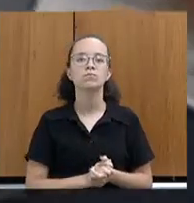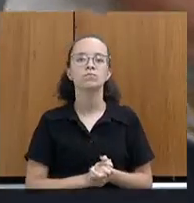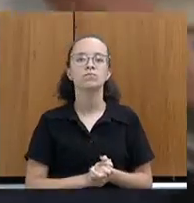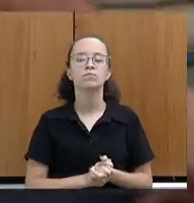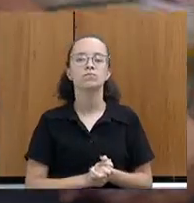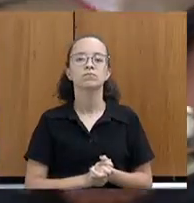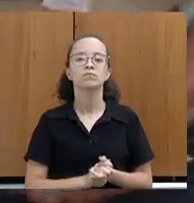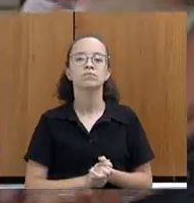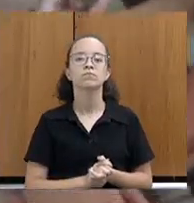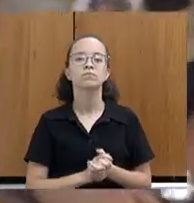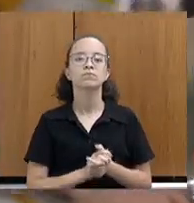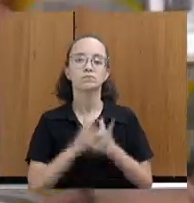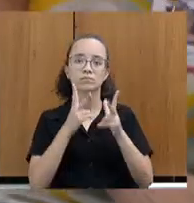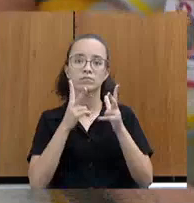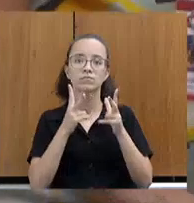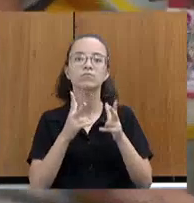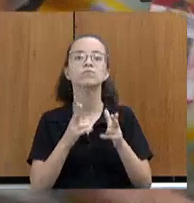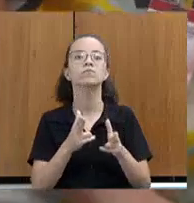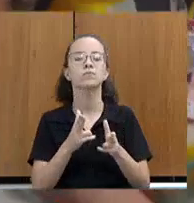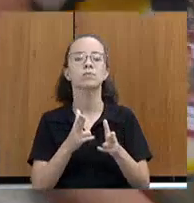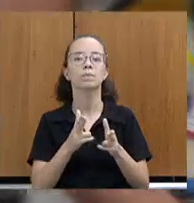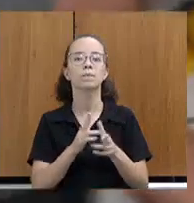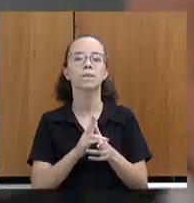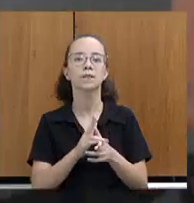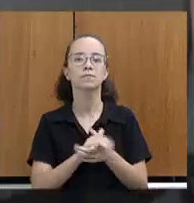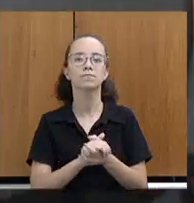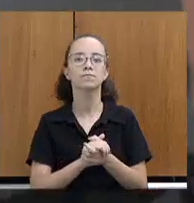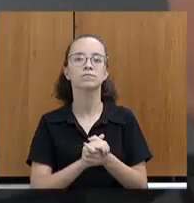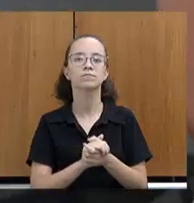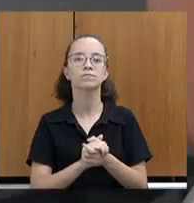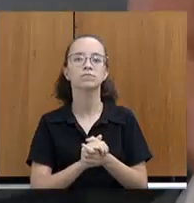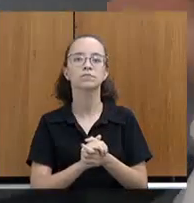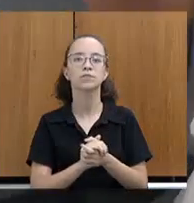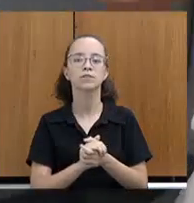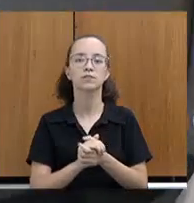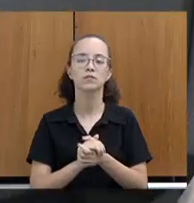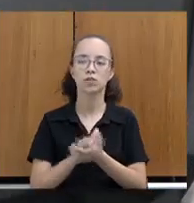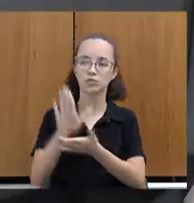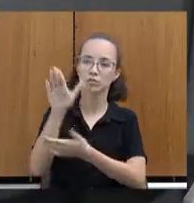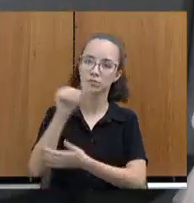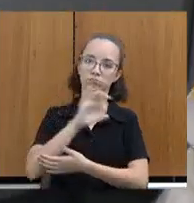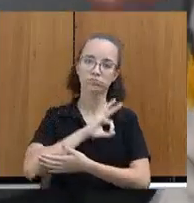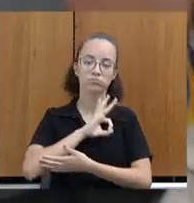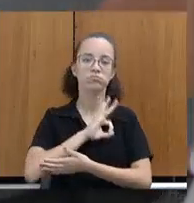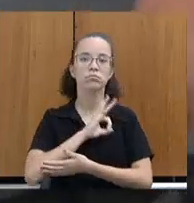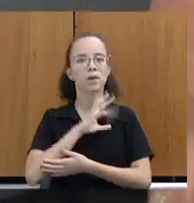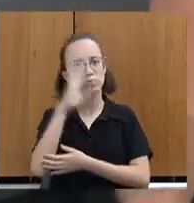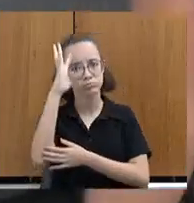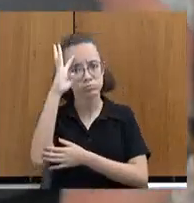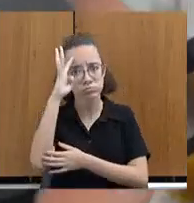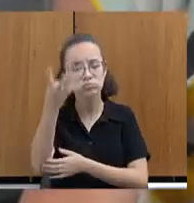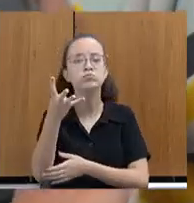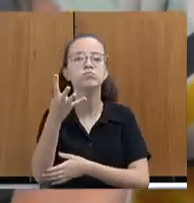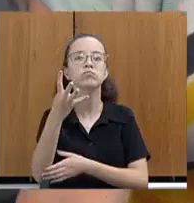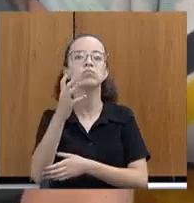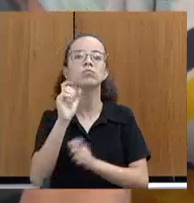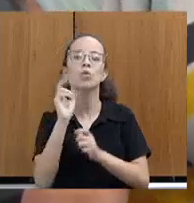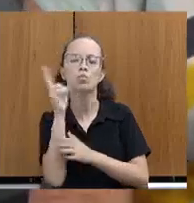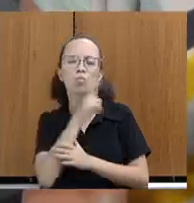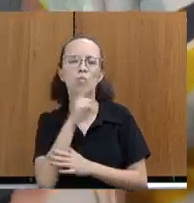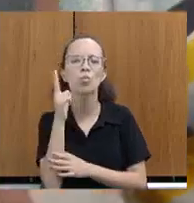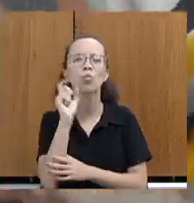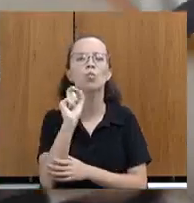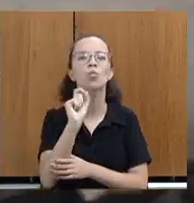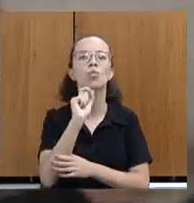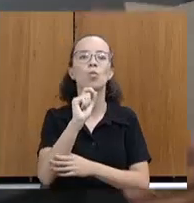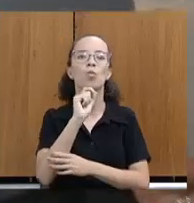Da mesma forma, vamos informar o comando-geral da polícia, pedir de providências para que seja provido encarado de urgência